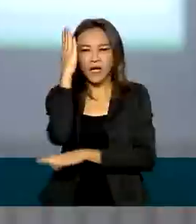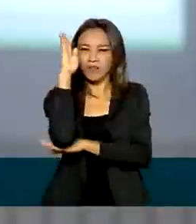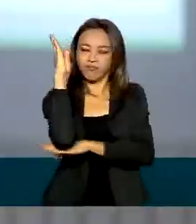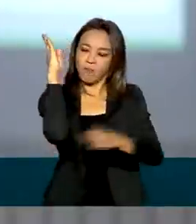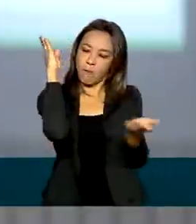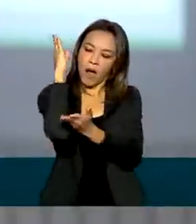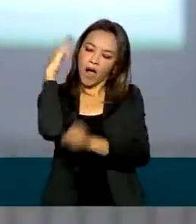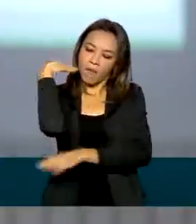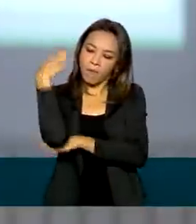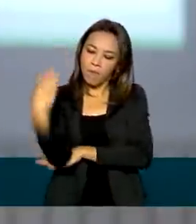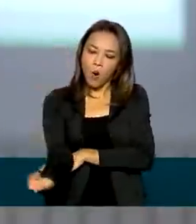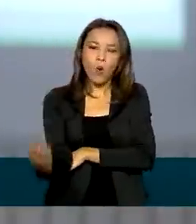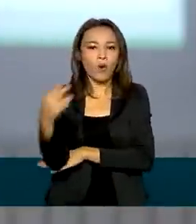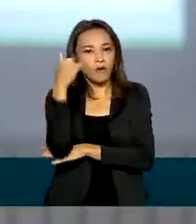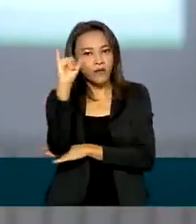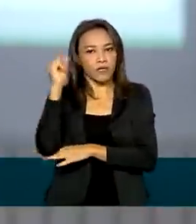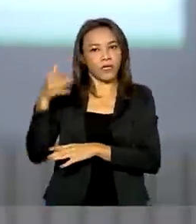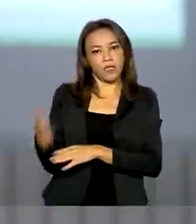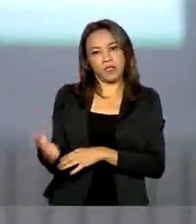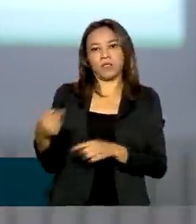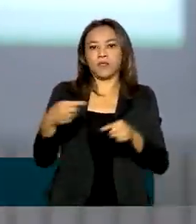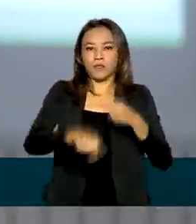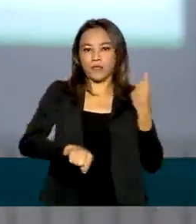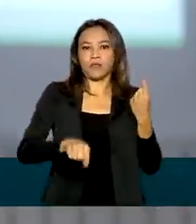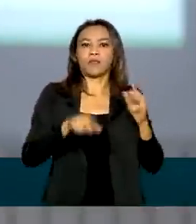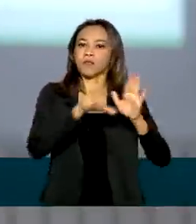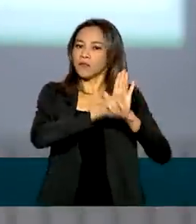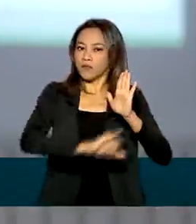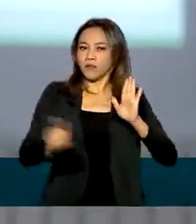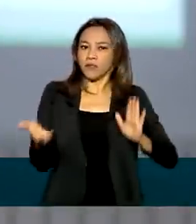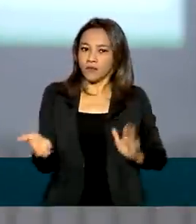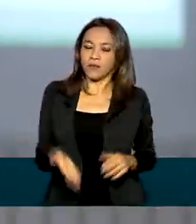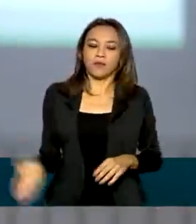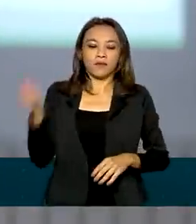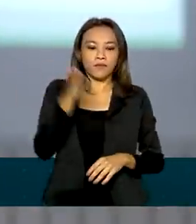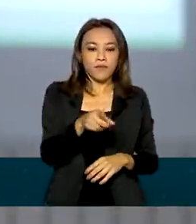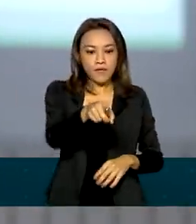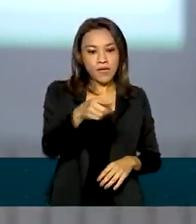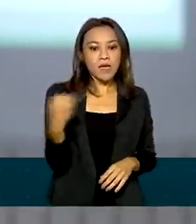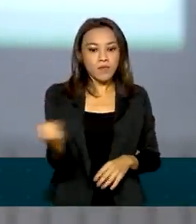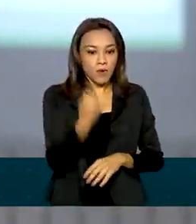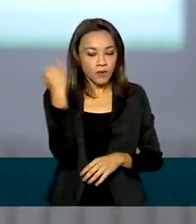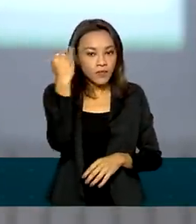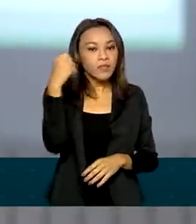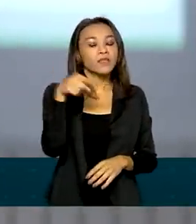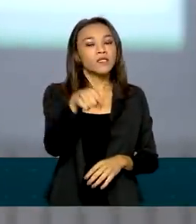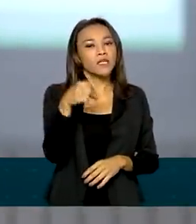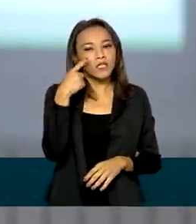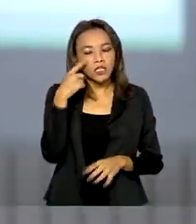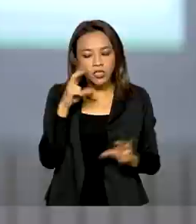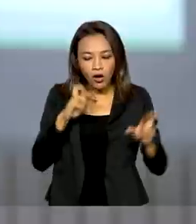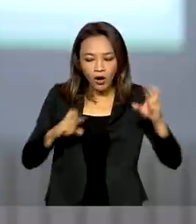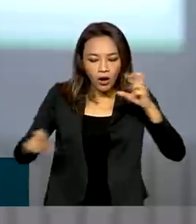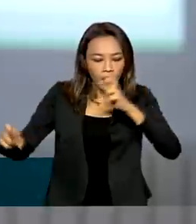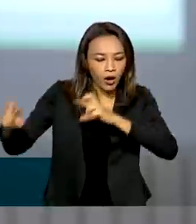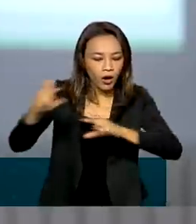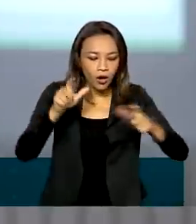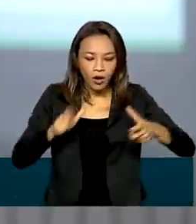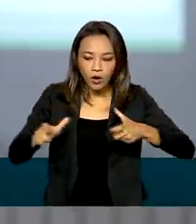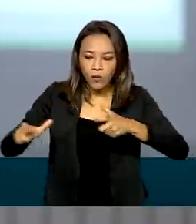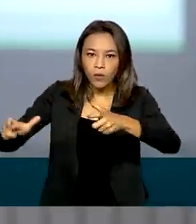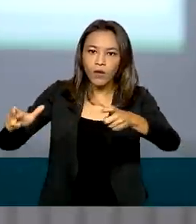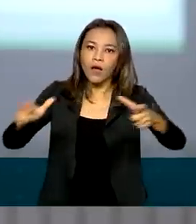ilegal. Informações oriundos de satélite, elas são importantíssimas para que a gente possa observar o território e tomar